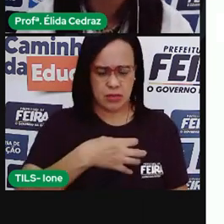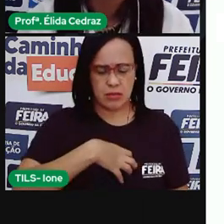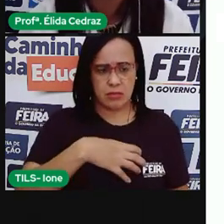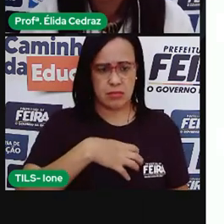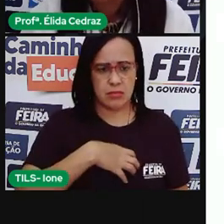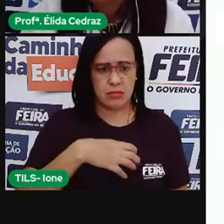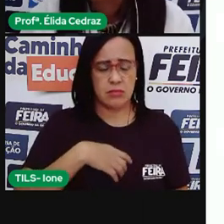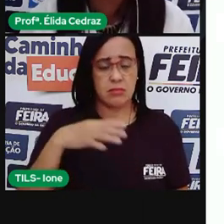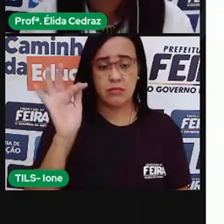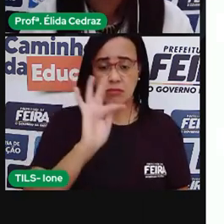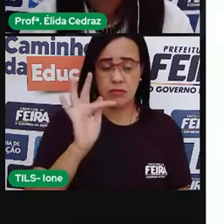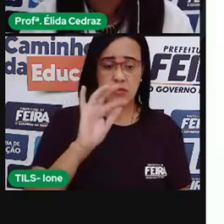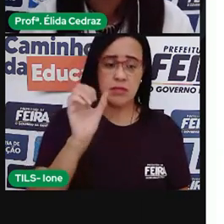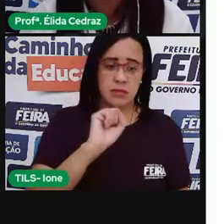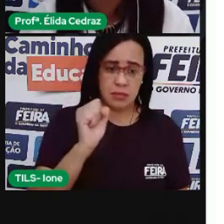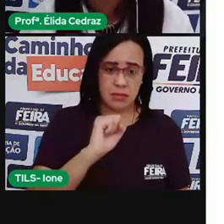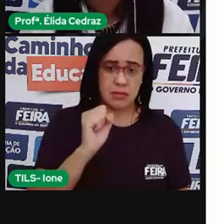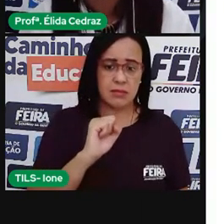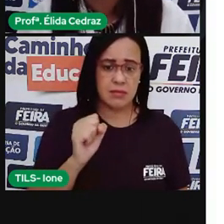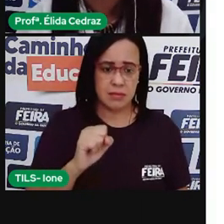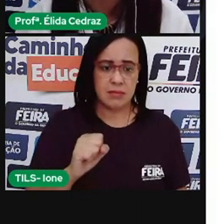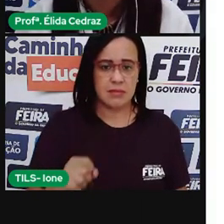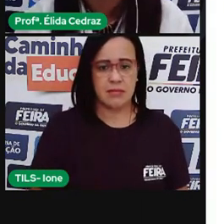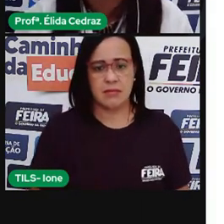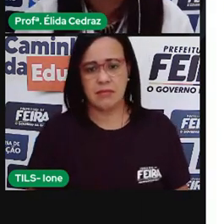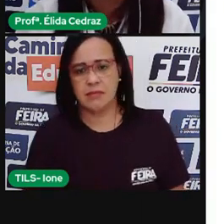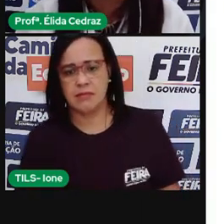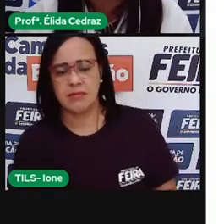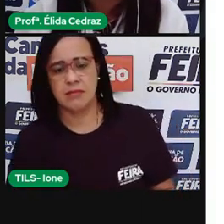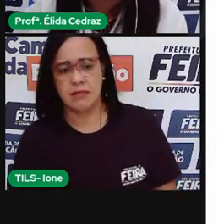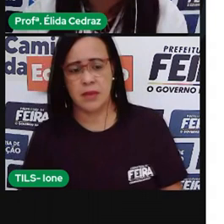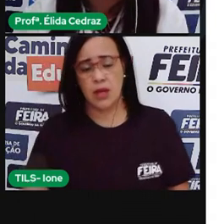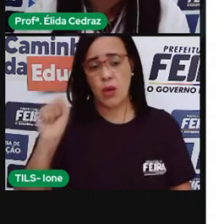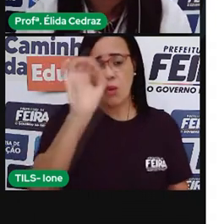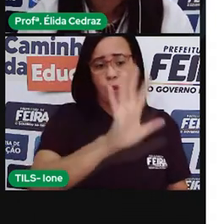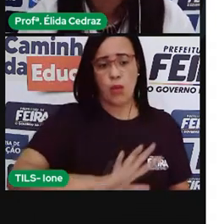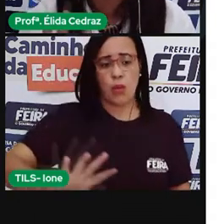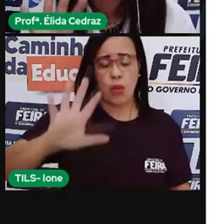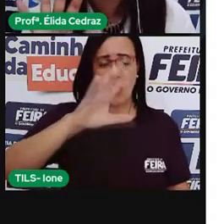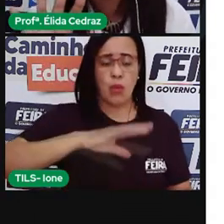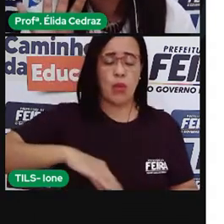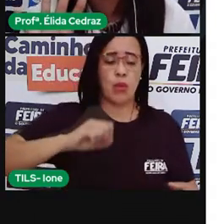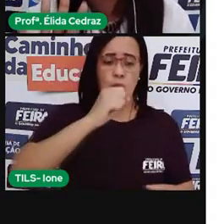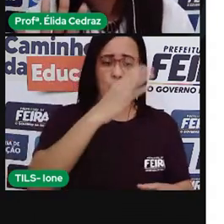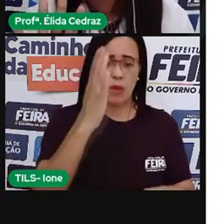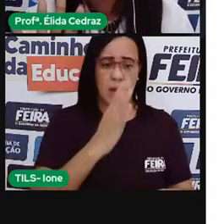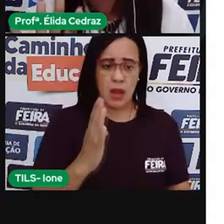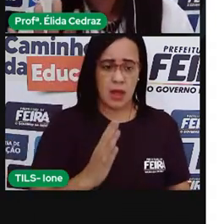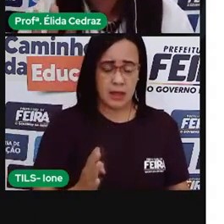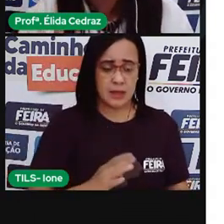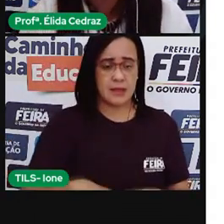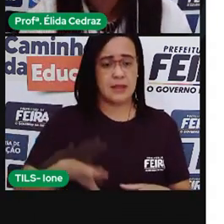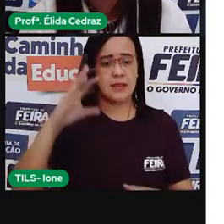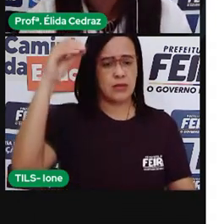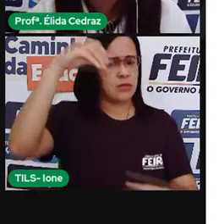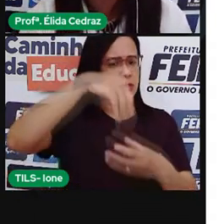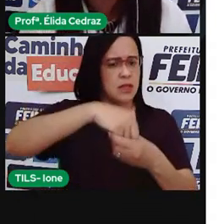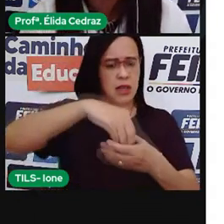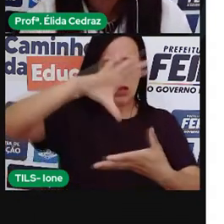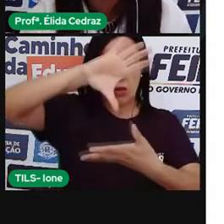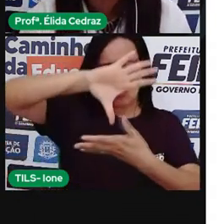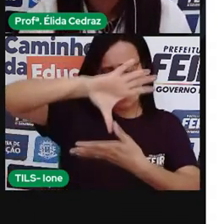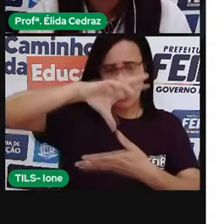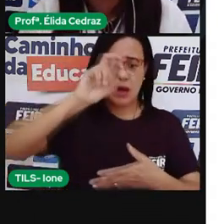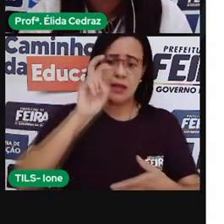cidade de Feira de Santana. O Brasil também divide-se em cinco regiões. Região